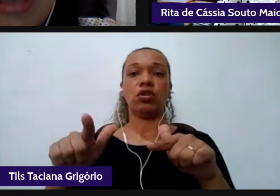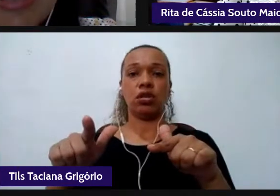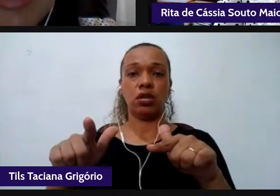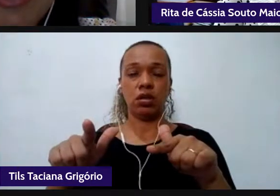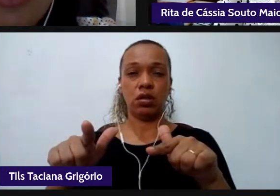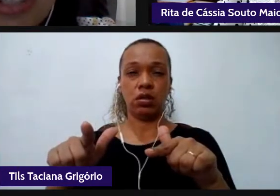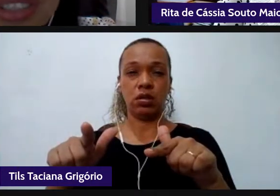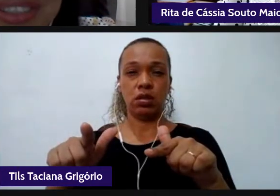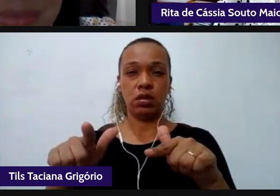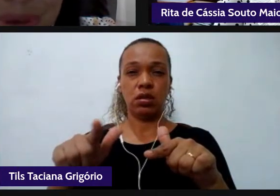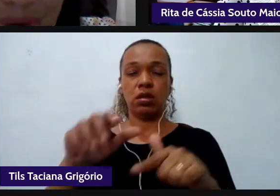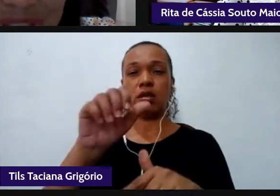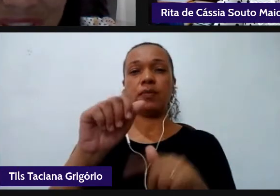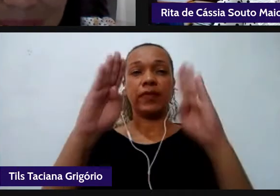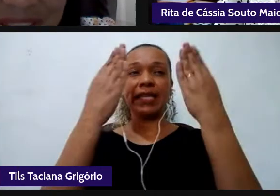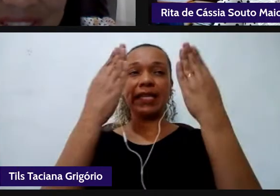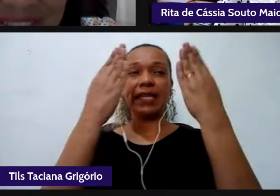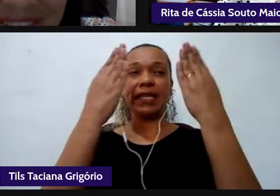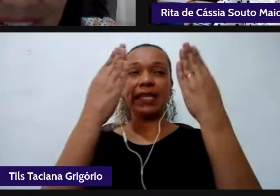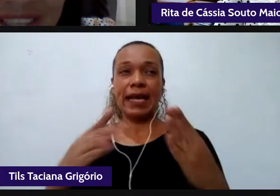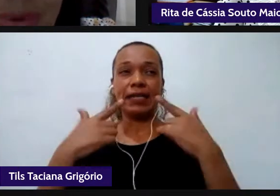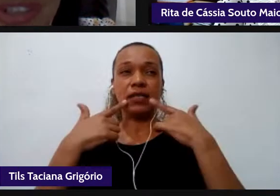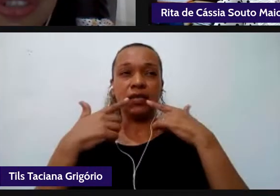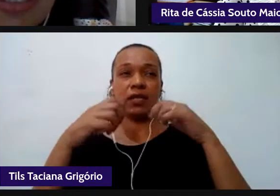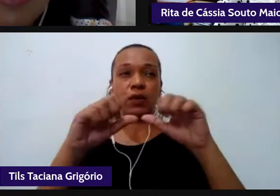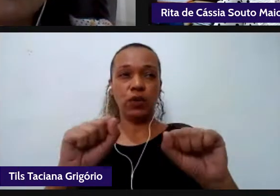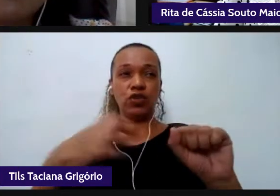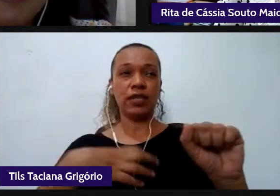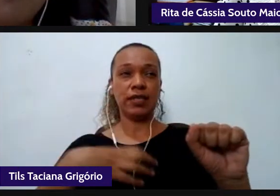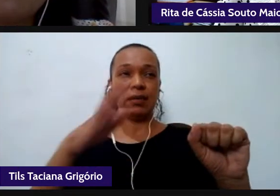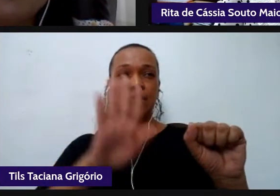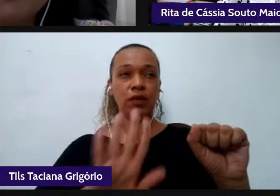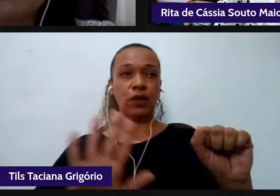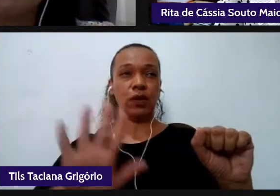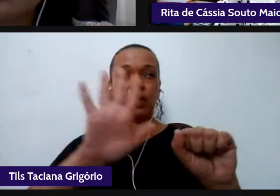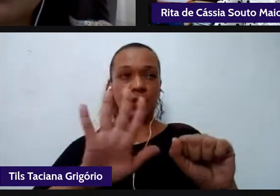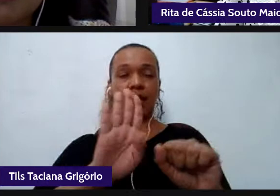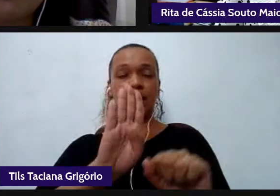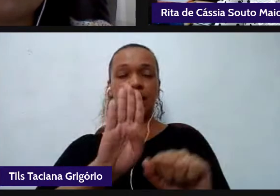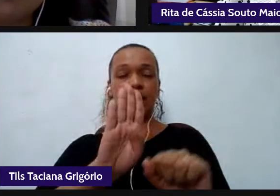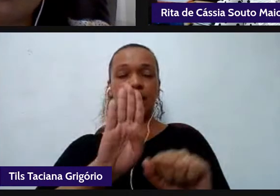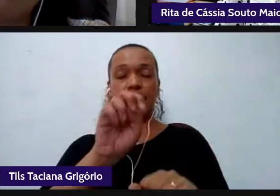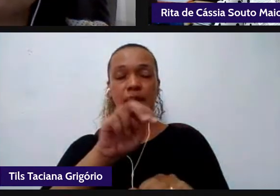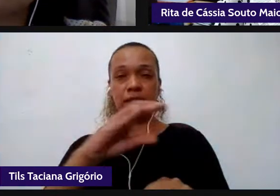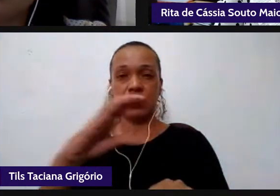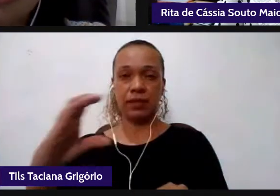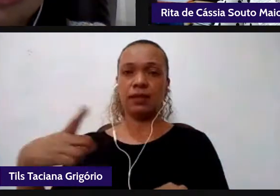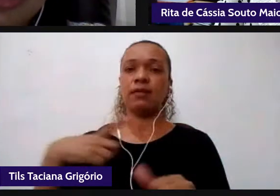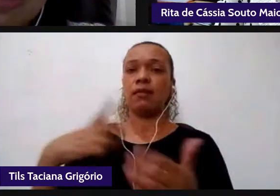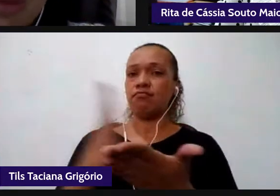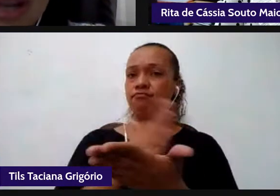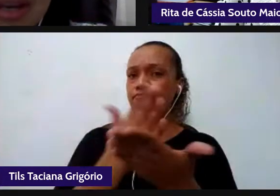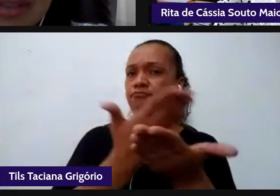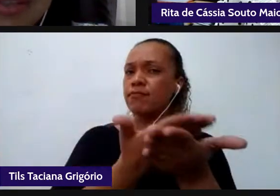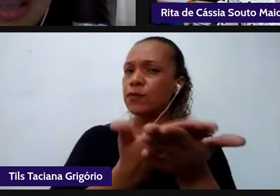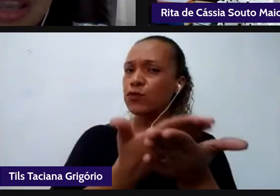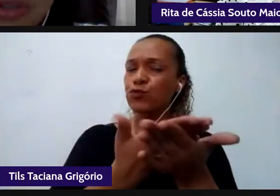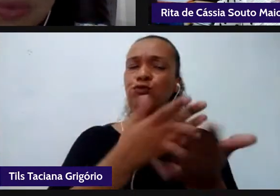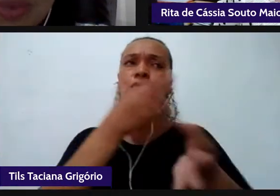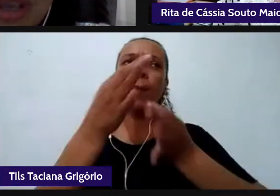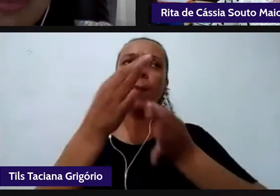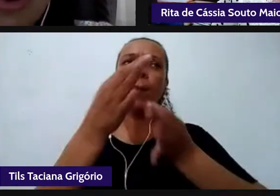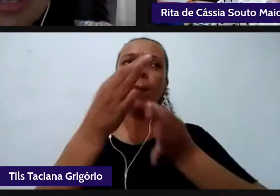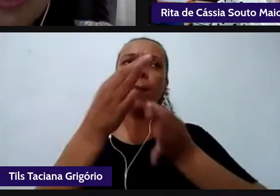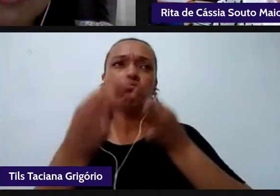análise linguística e semiótica na BNCC então a gente tem alguns estudos que estão trazendo algumas críticas para esse